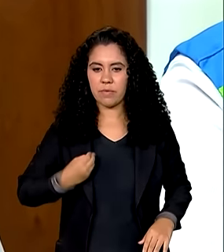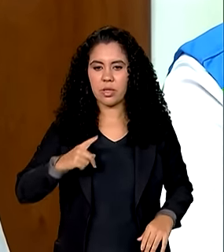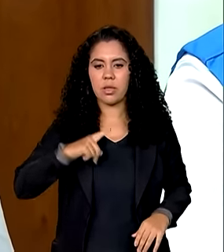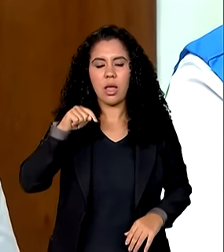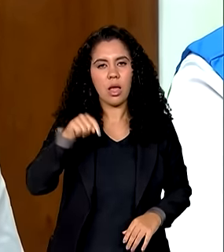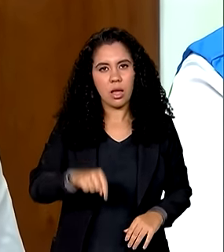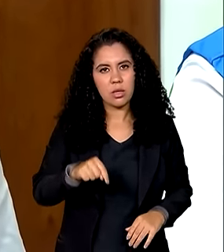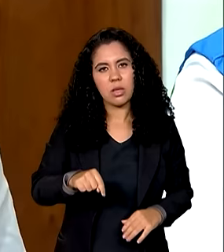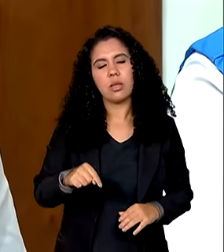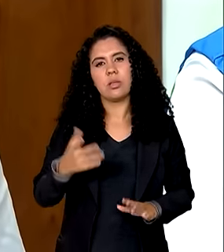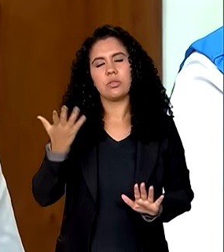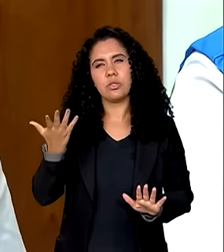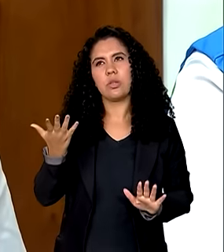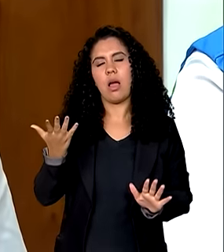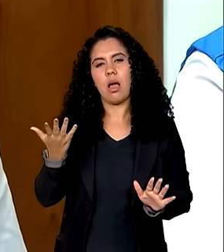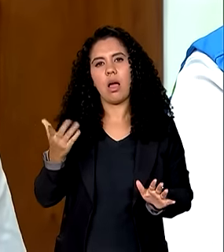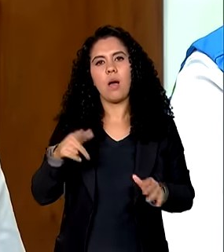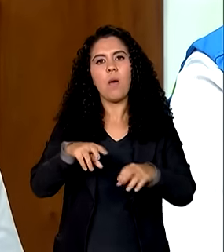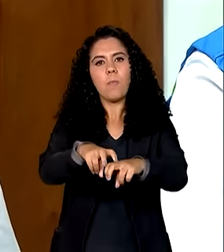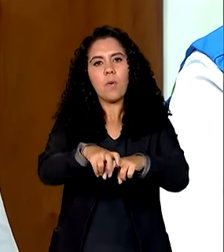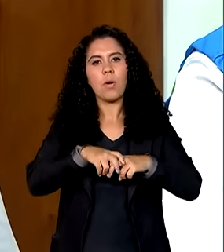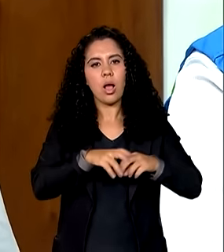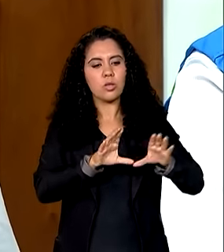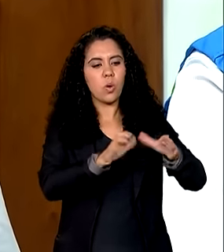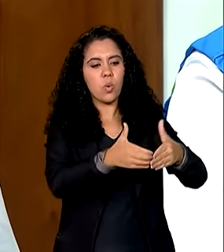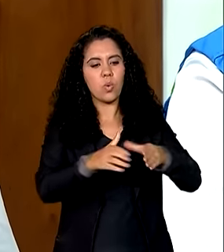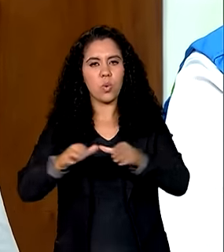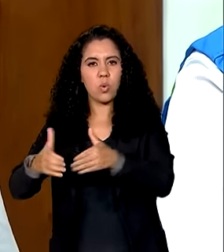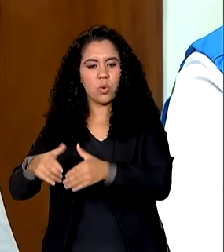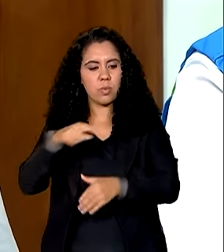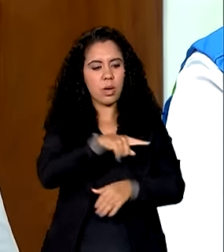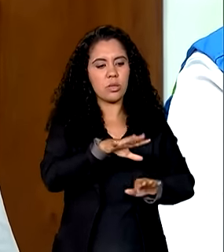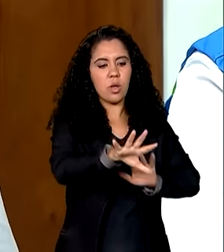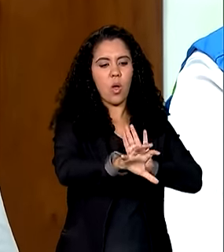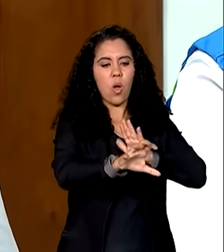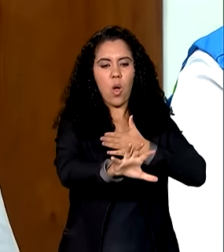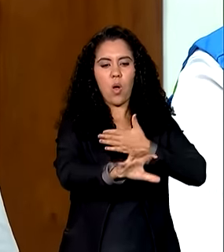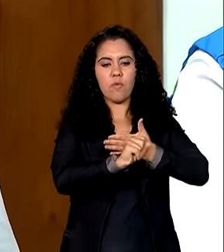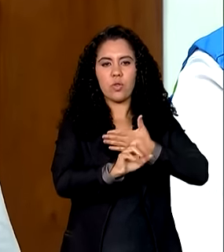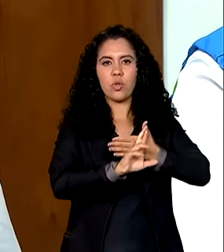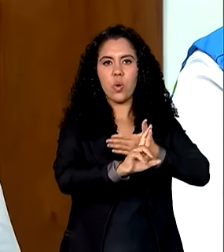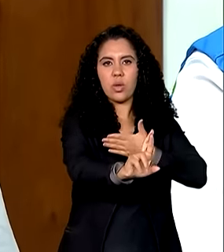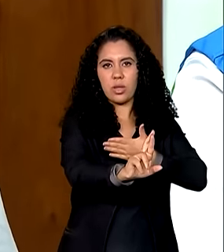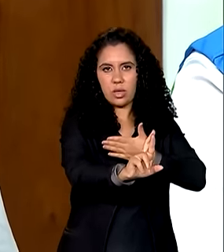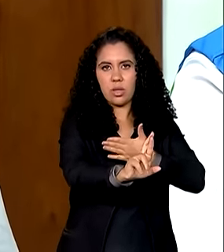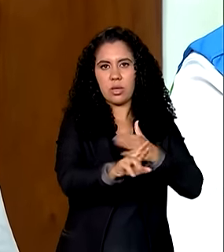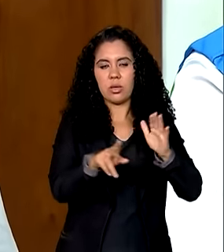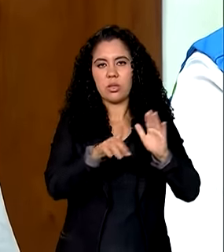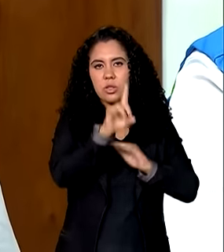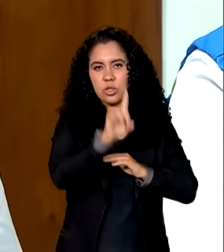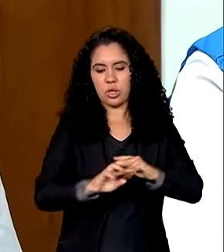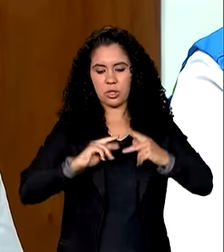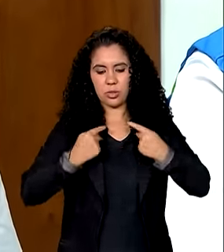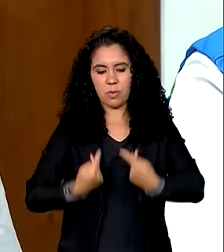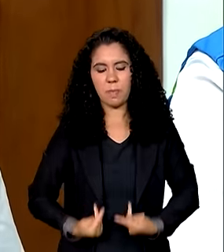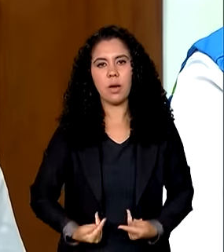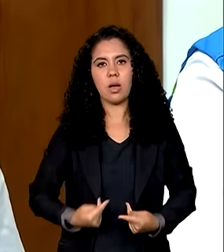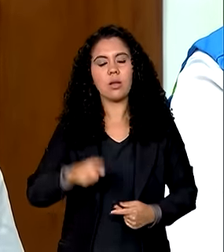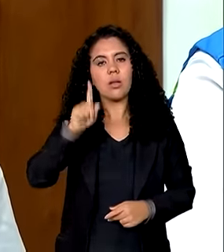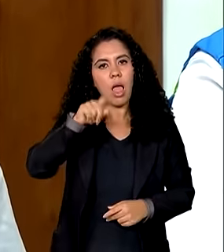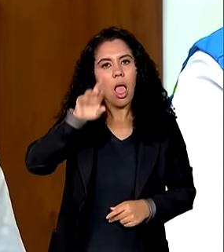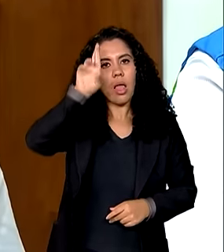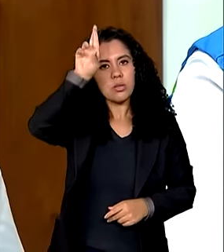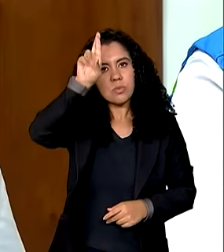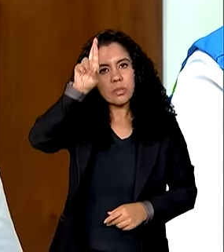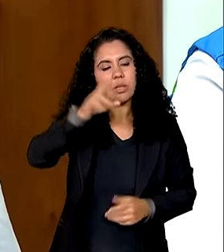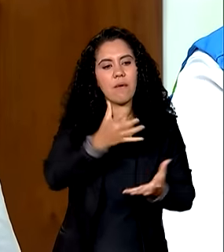dias por meio da Ouvidoria Nacional dos Direitos Humanos que cuida justamente de receber